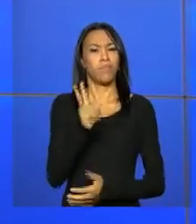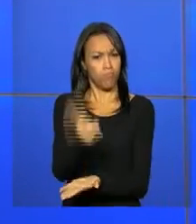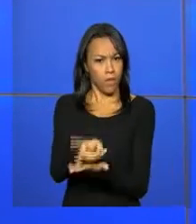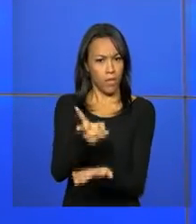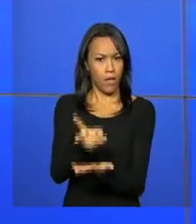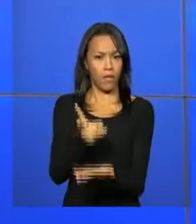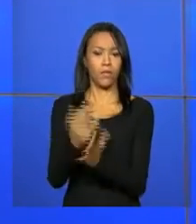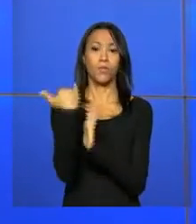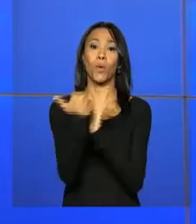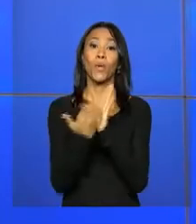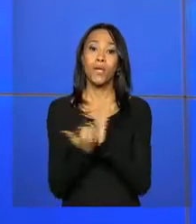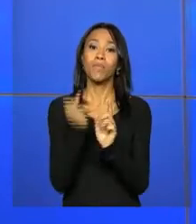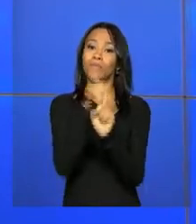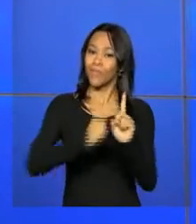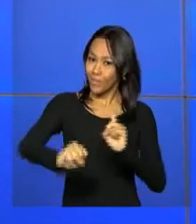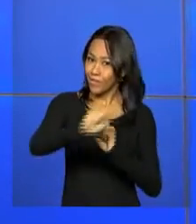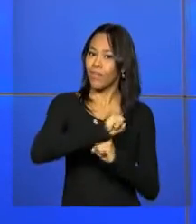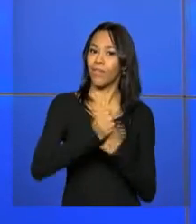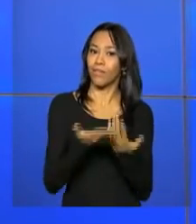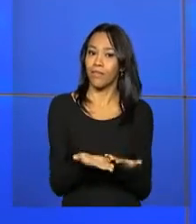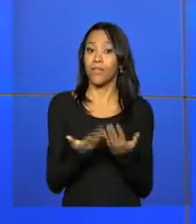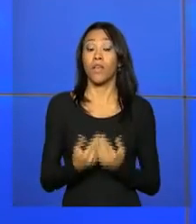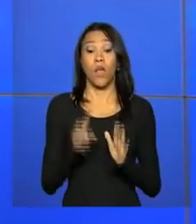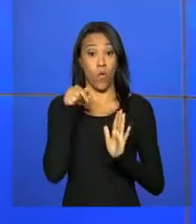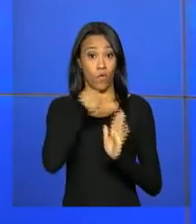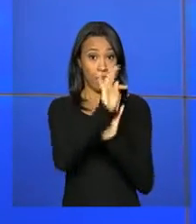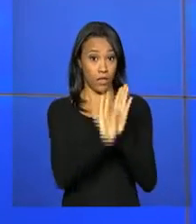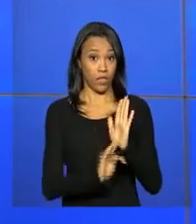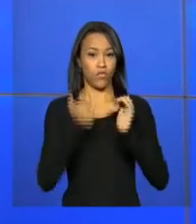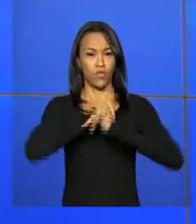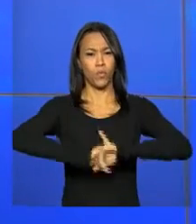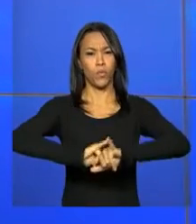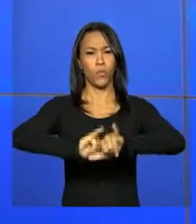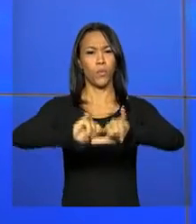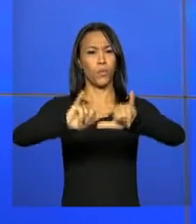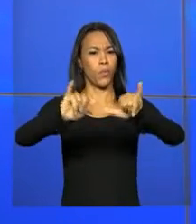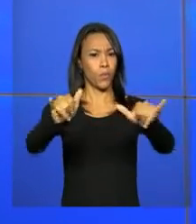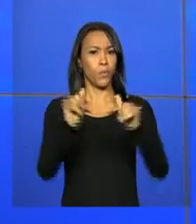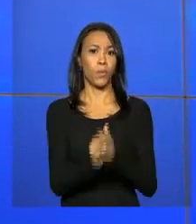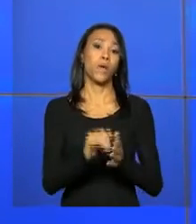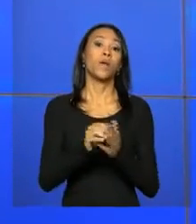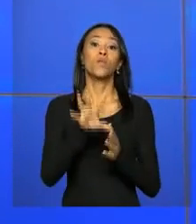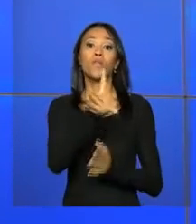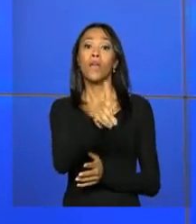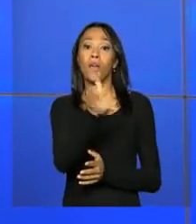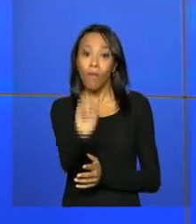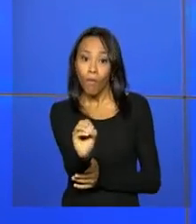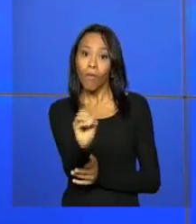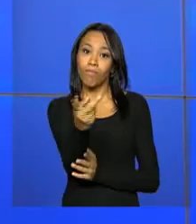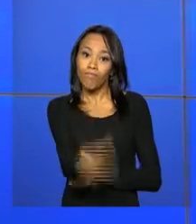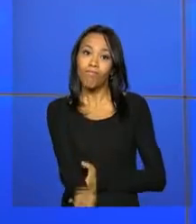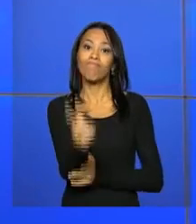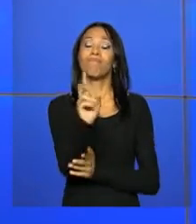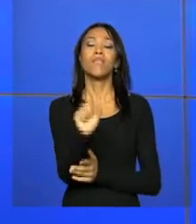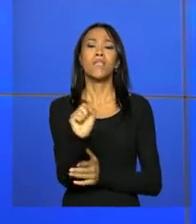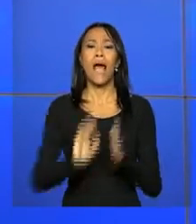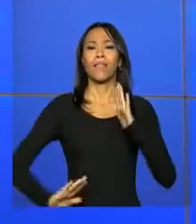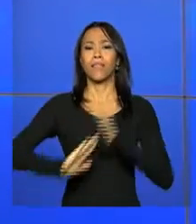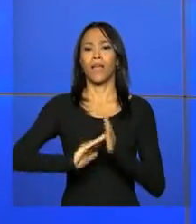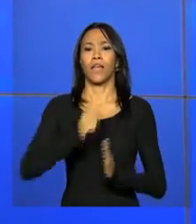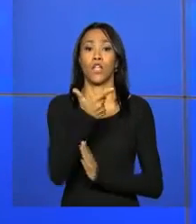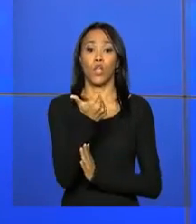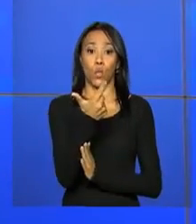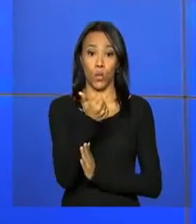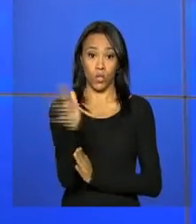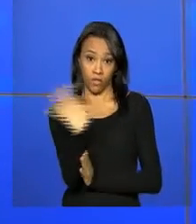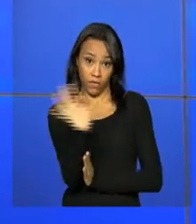programas, como os benefícios sociais. O texto foi publicado em edição extra do Diário Oficial da União e limita até 12